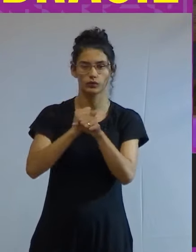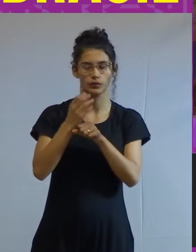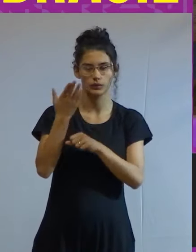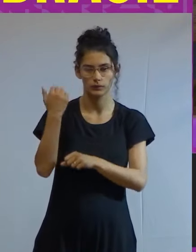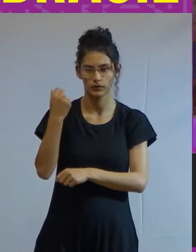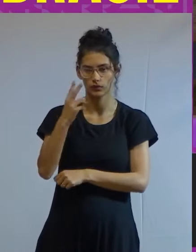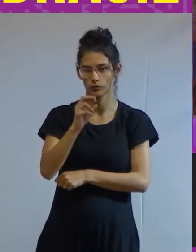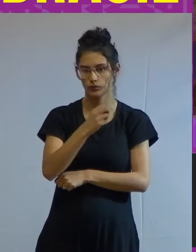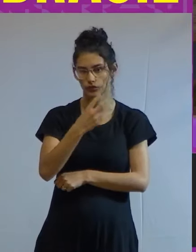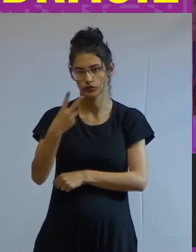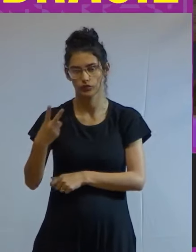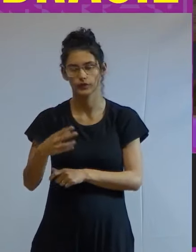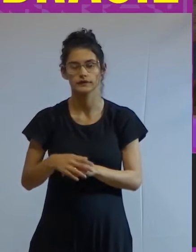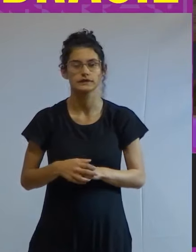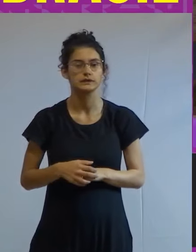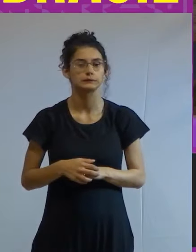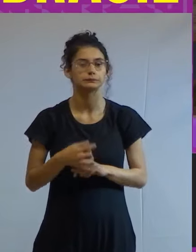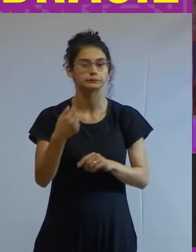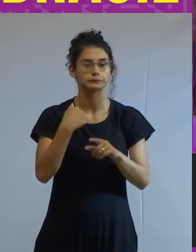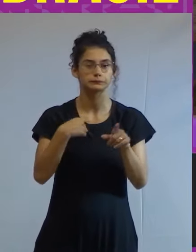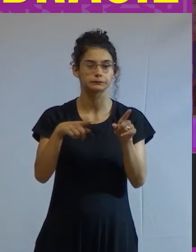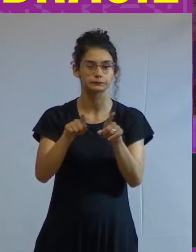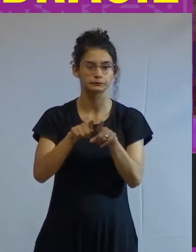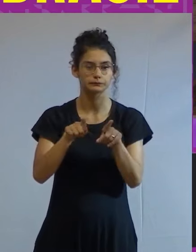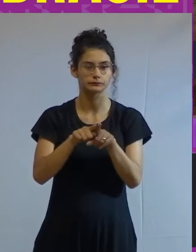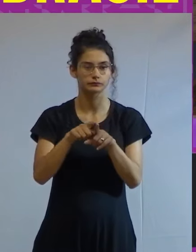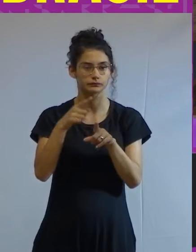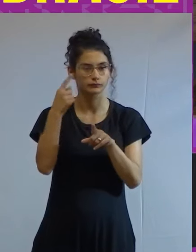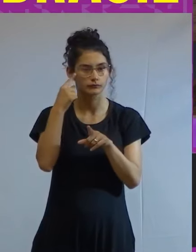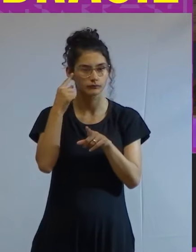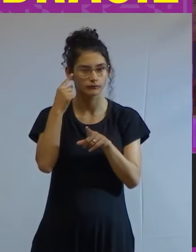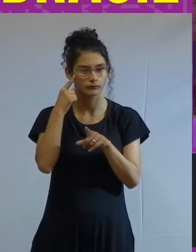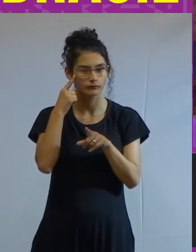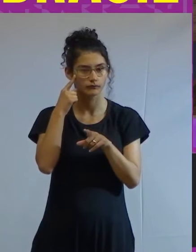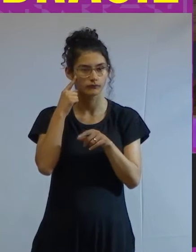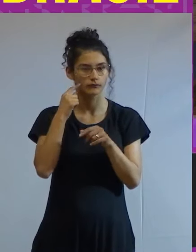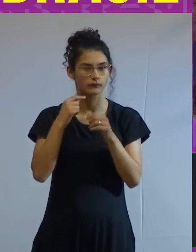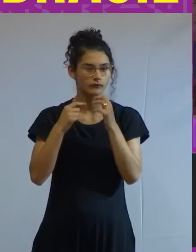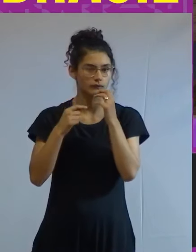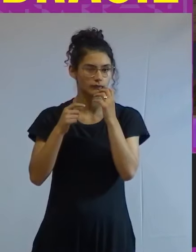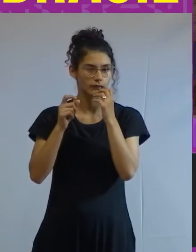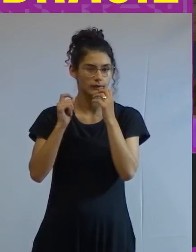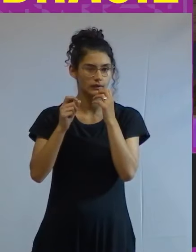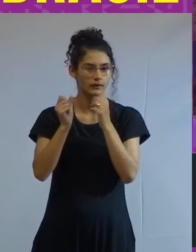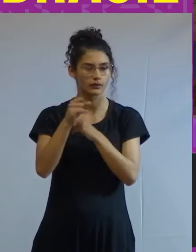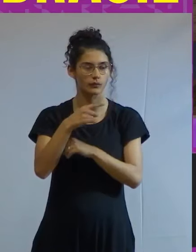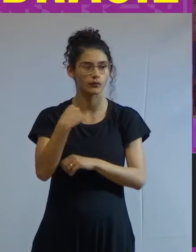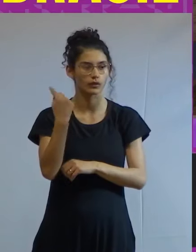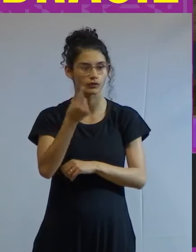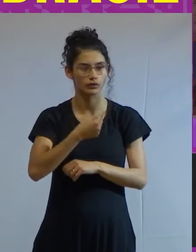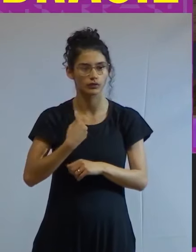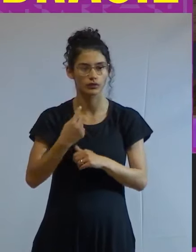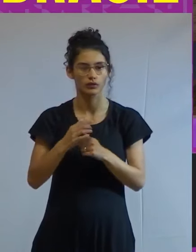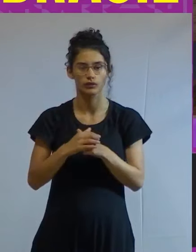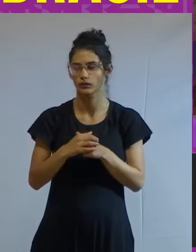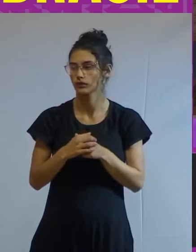e eu estava pensando que quando a gente